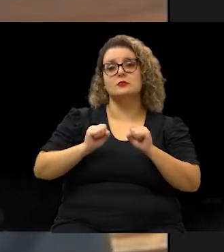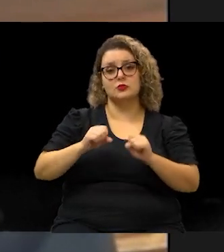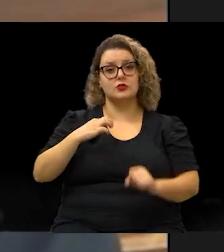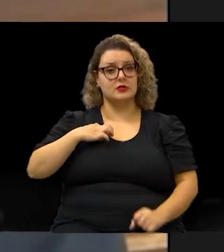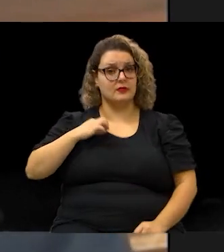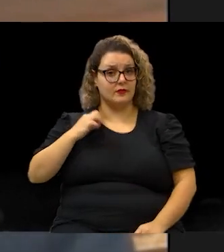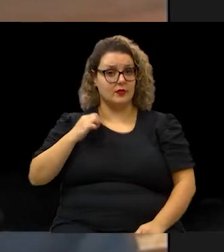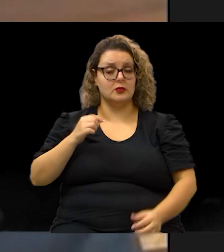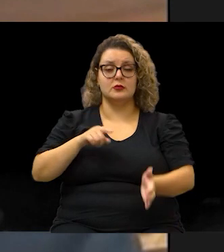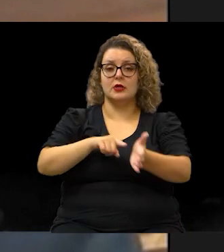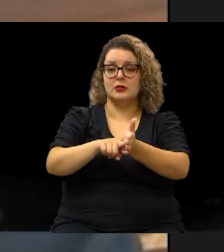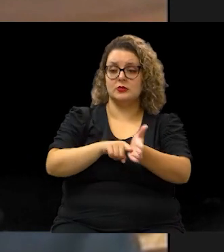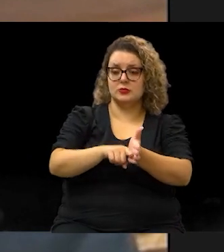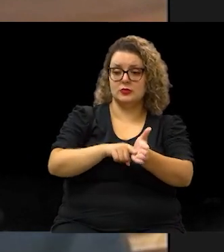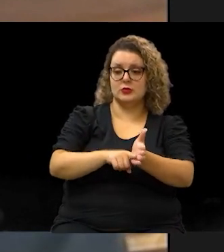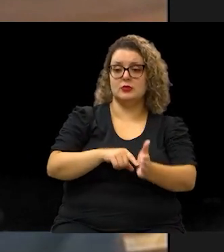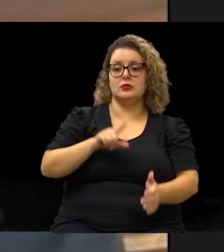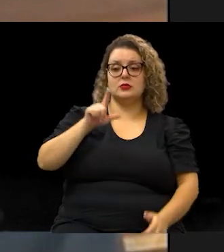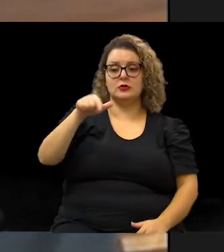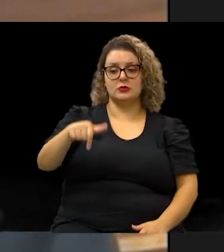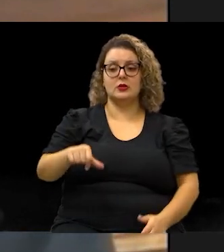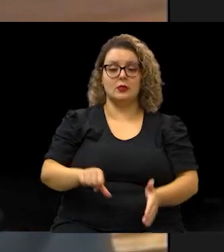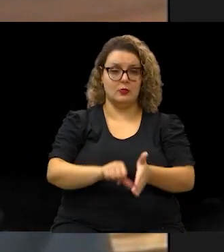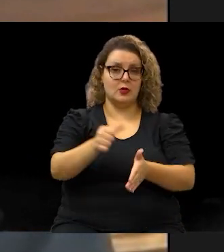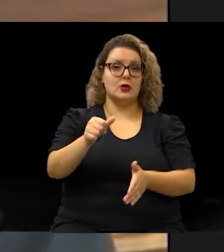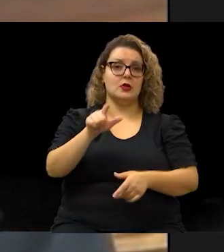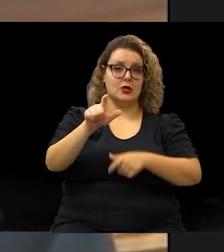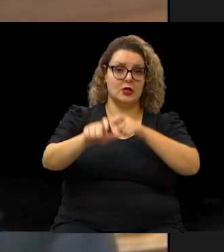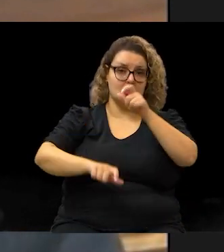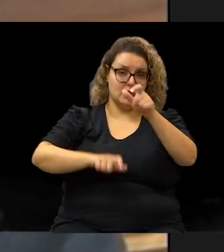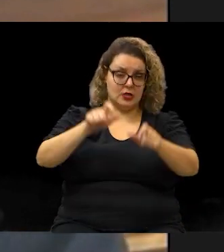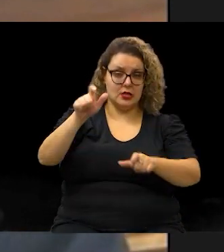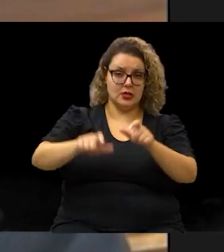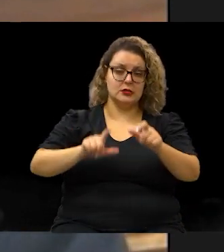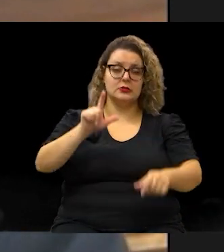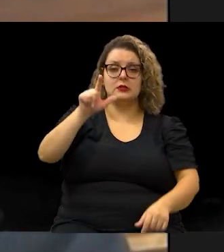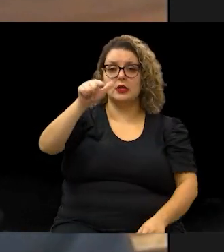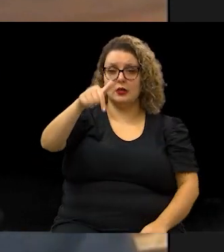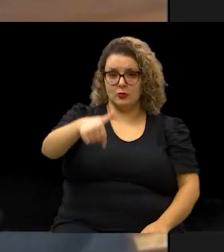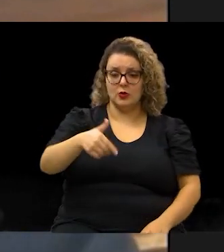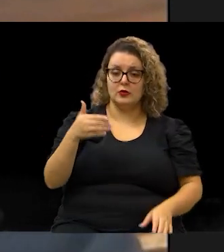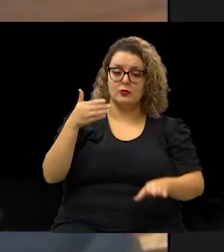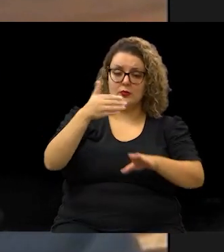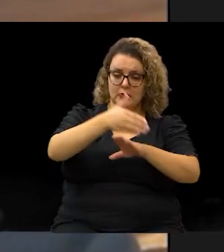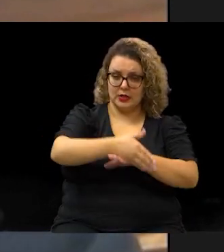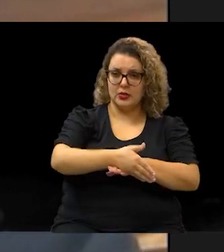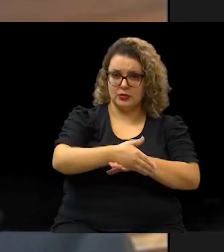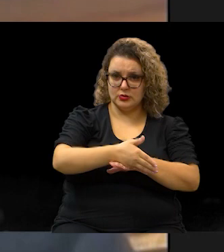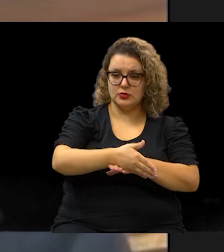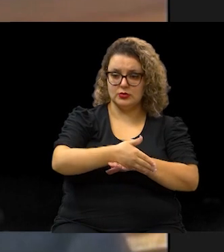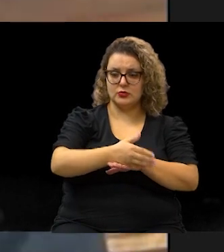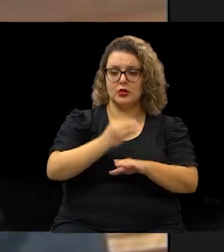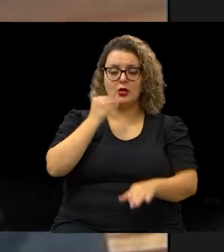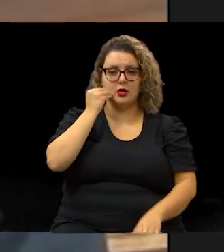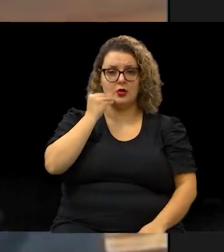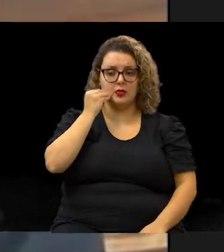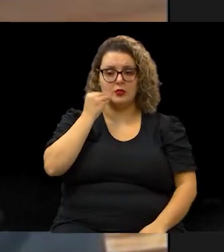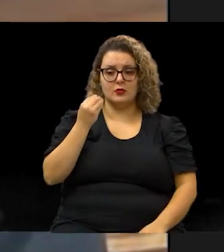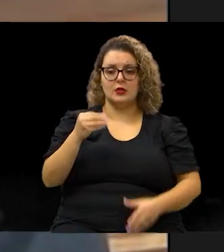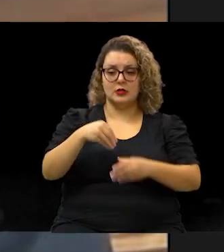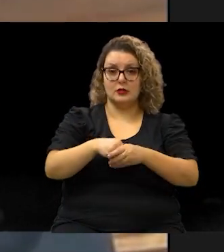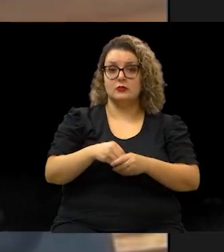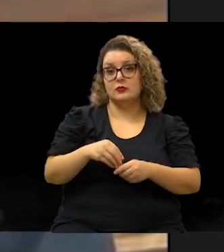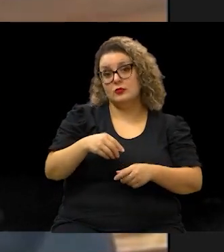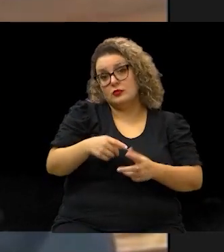pesquisa. Após os pilotos, vem as pessoas que vão realmente fazer o experimento dentro da máquina. Como